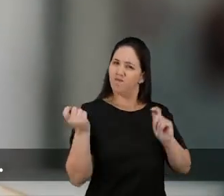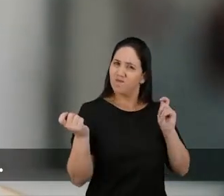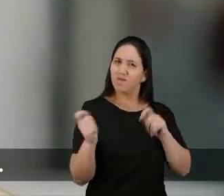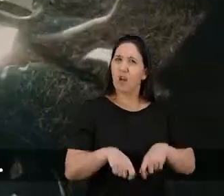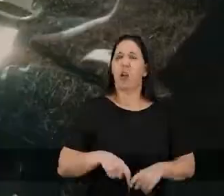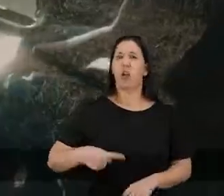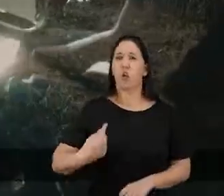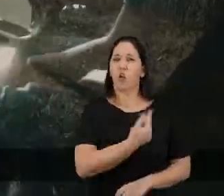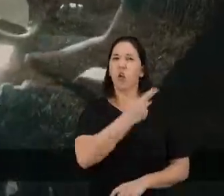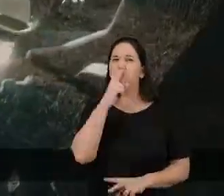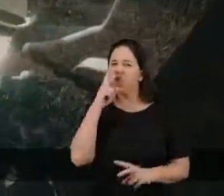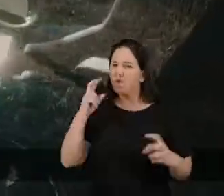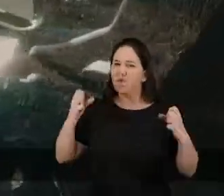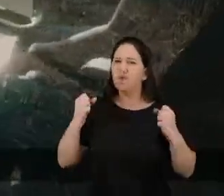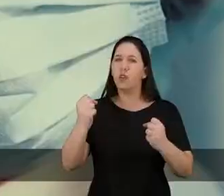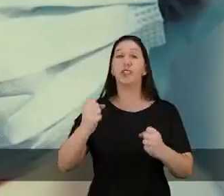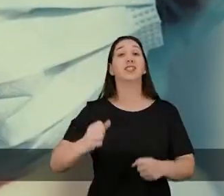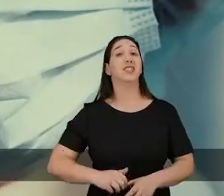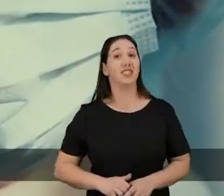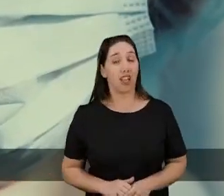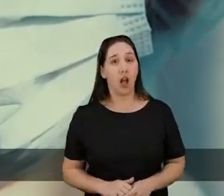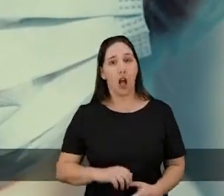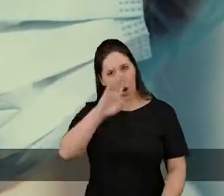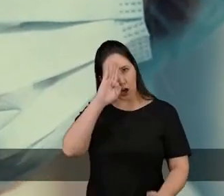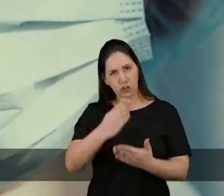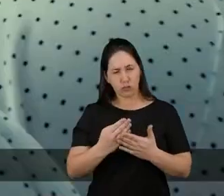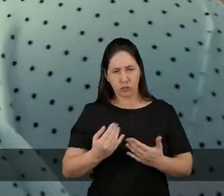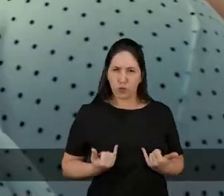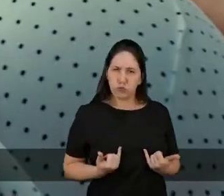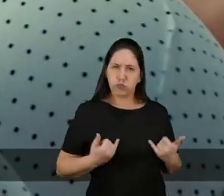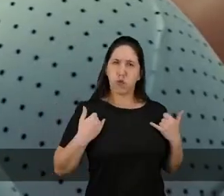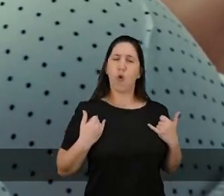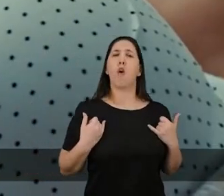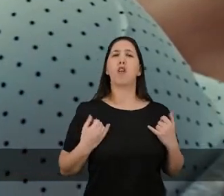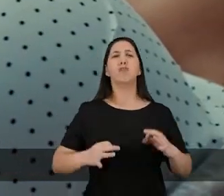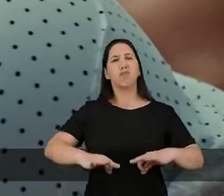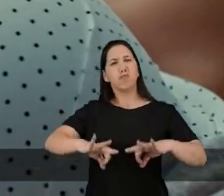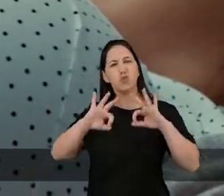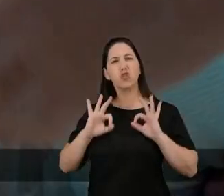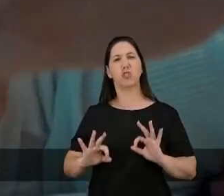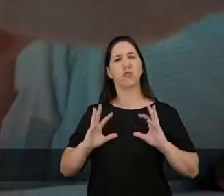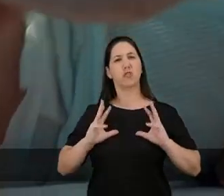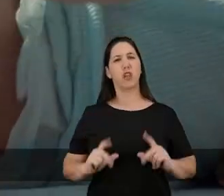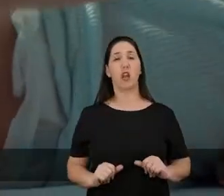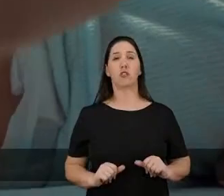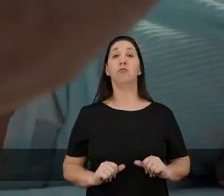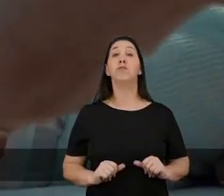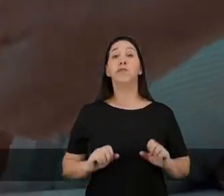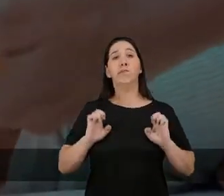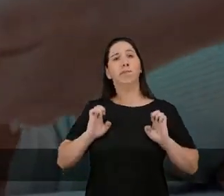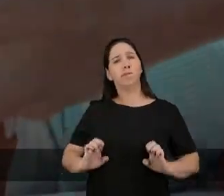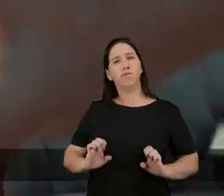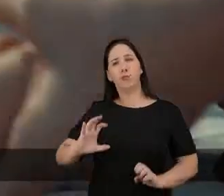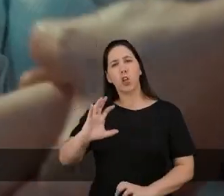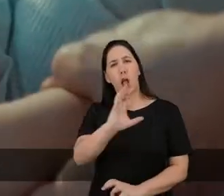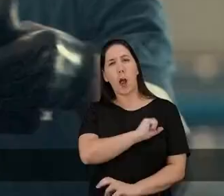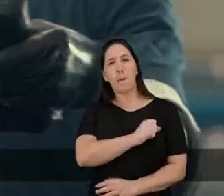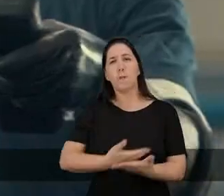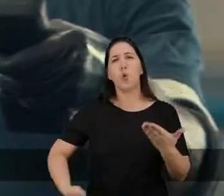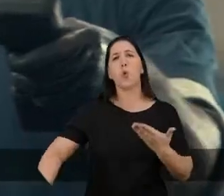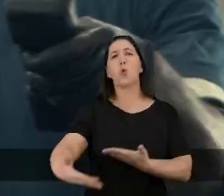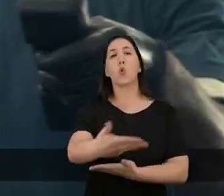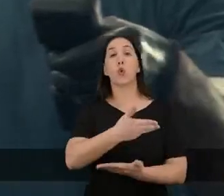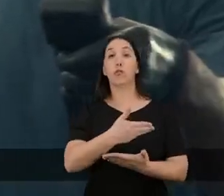superação. Acreditar na força da nossa gente. Acreditar na honra, na honestidade e no amor ao próximo.